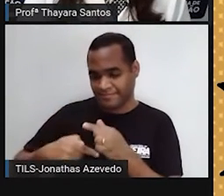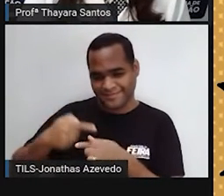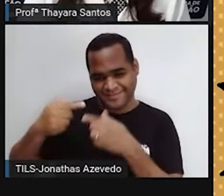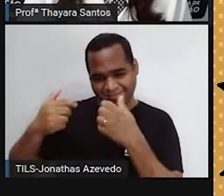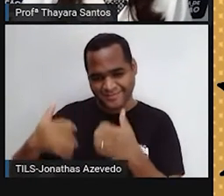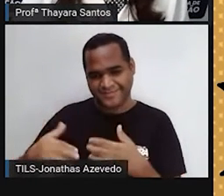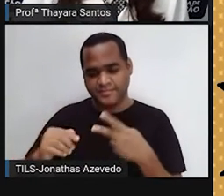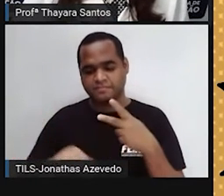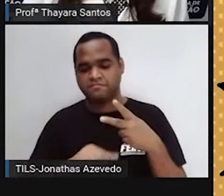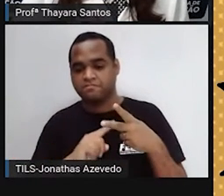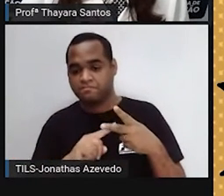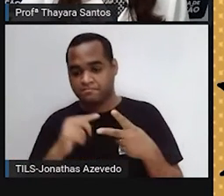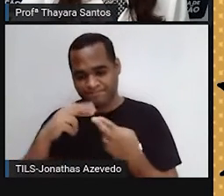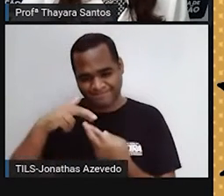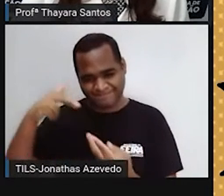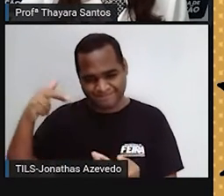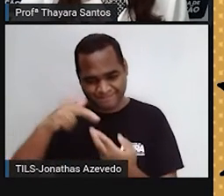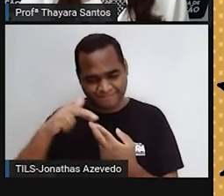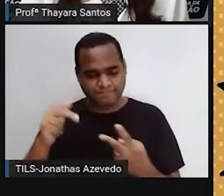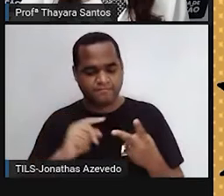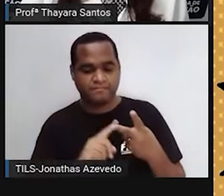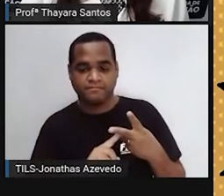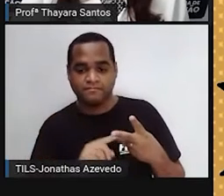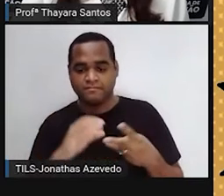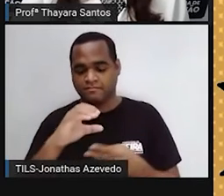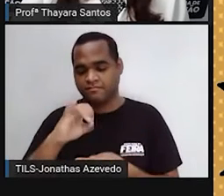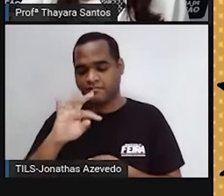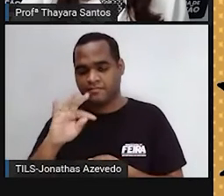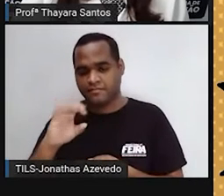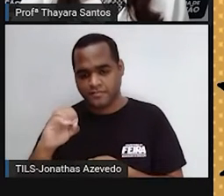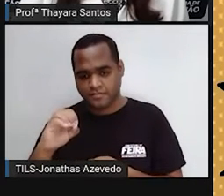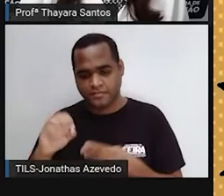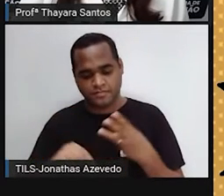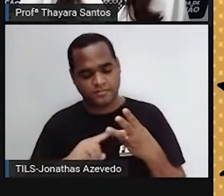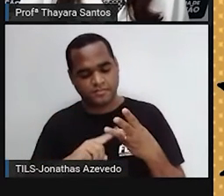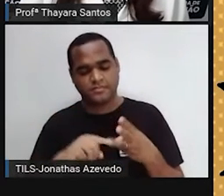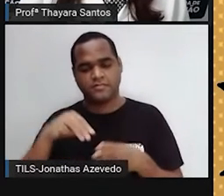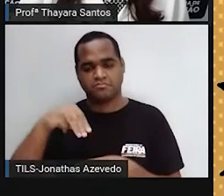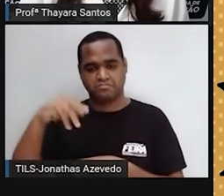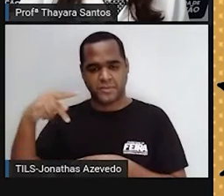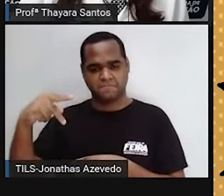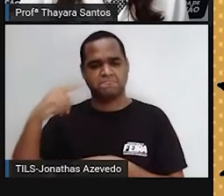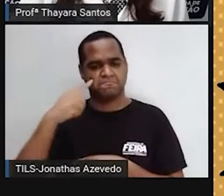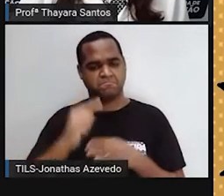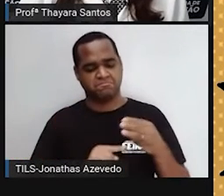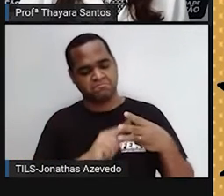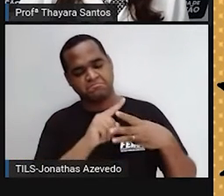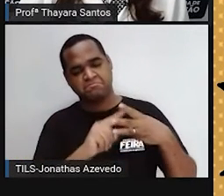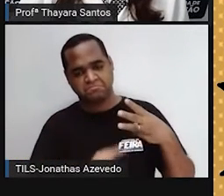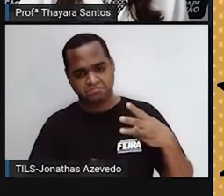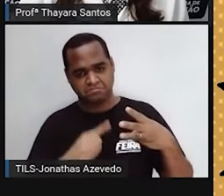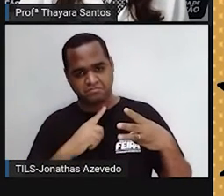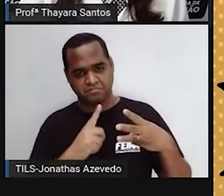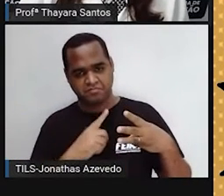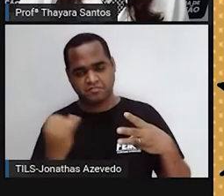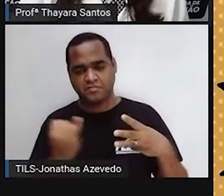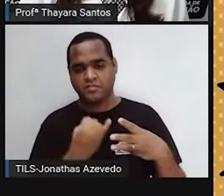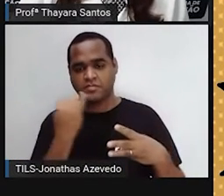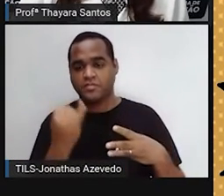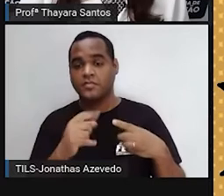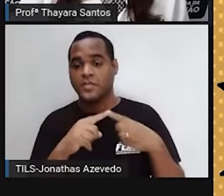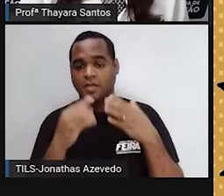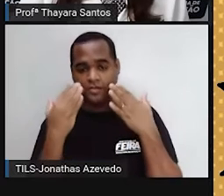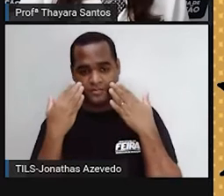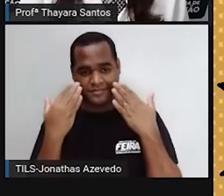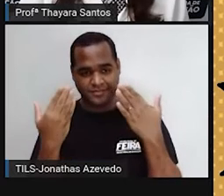plasmática. Então, todas as células vão ter essas três estruturas. Essa célula que está aparecendo para vocês aí, ela tem